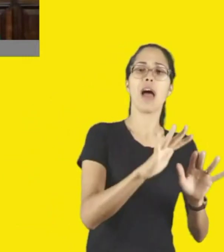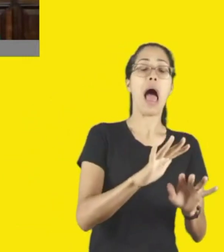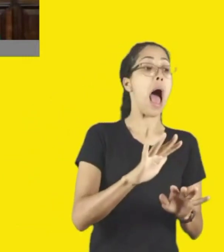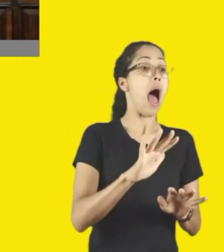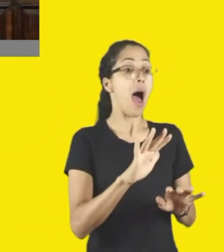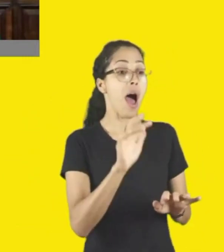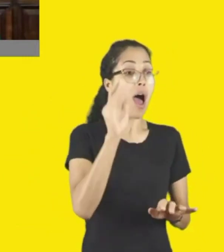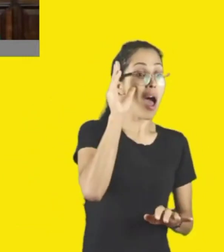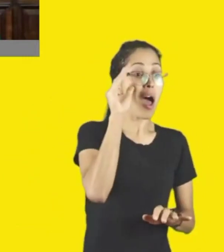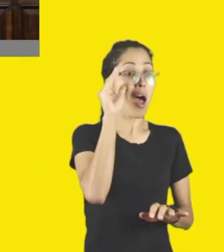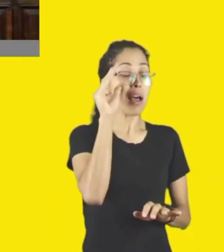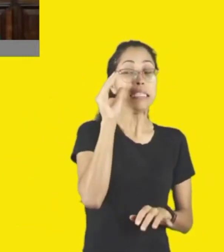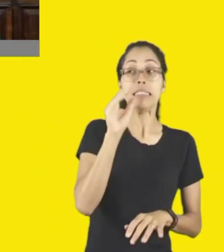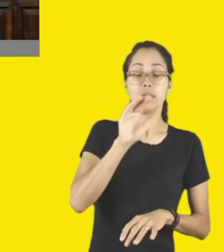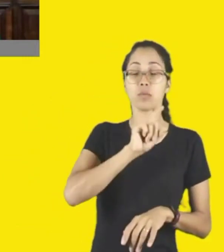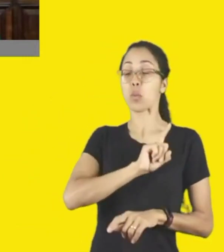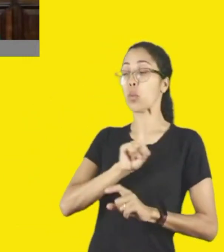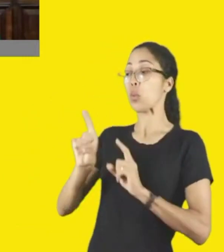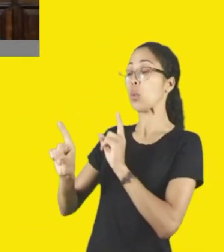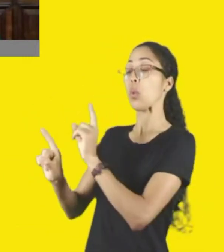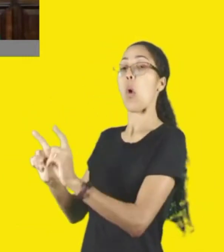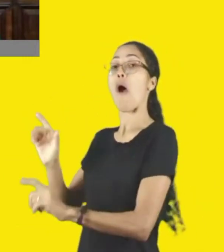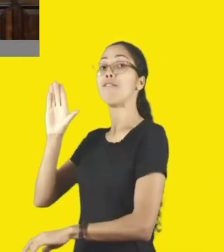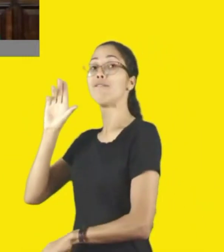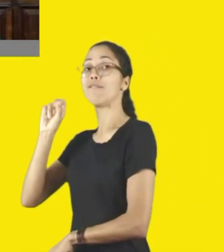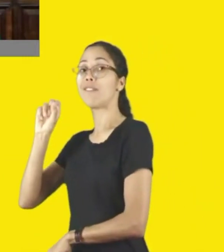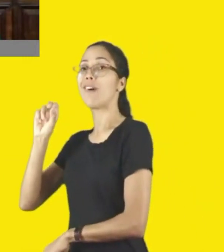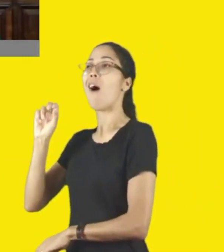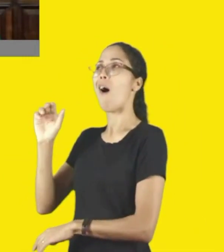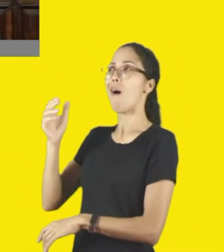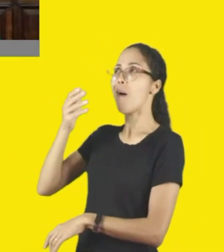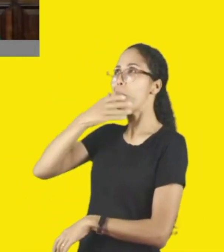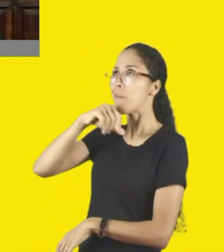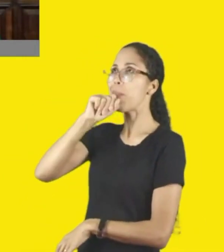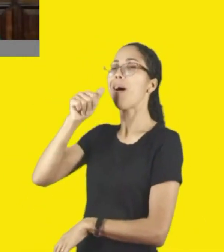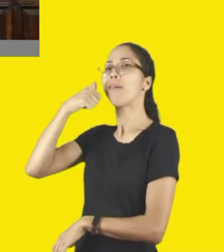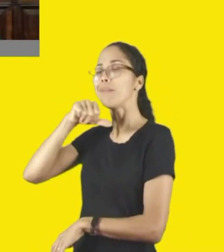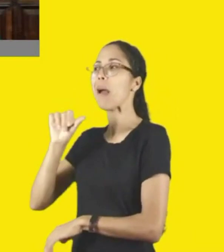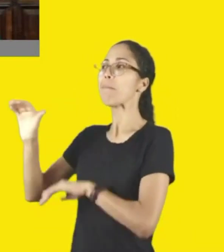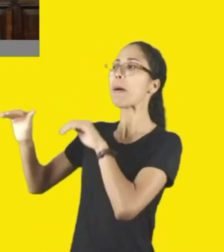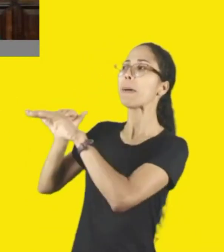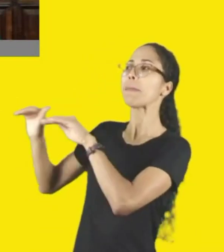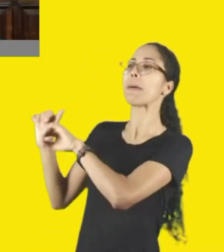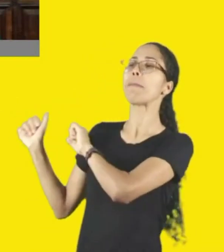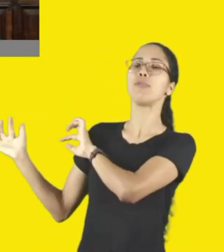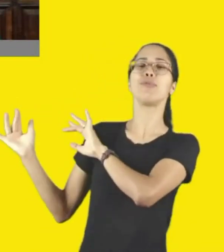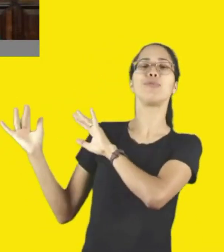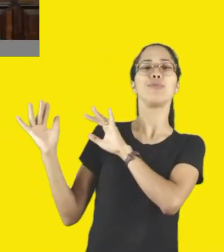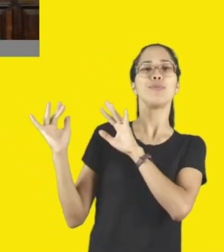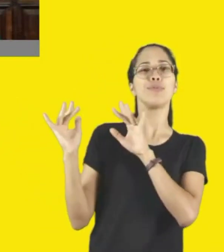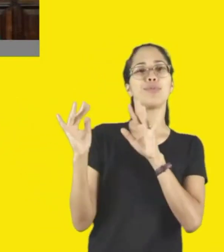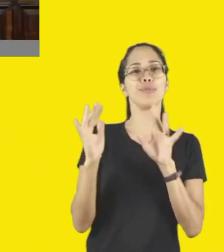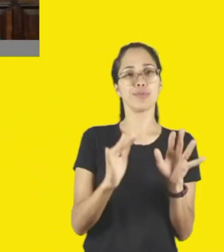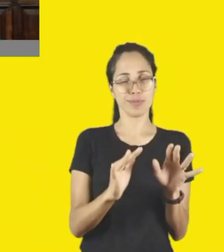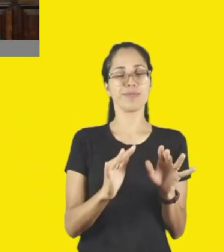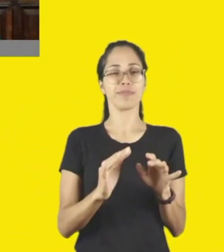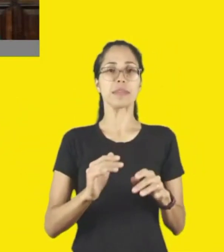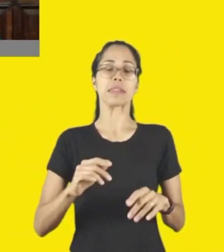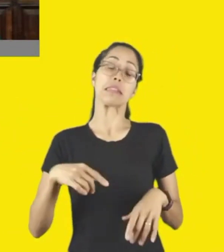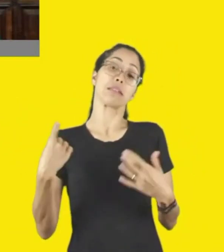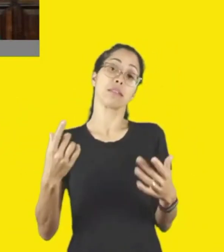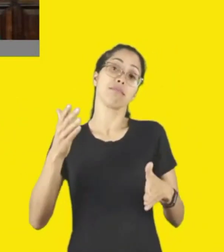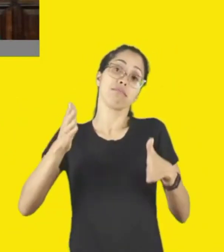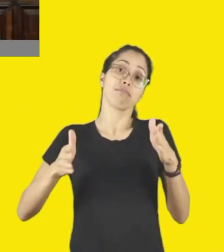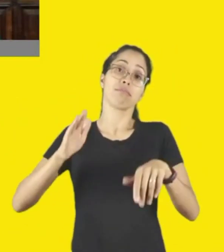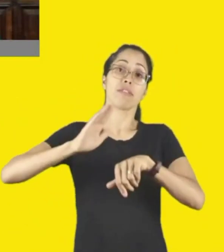a avó junto, né, que os amigos chamem os outros amigos. Então, essa programação, ela é construída de modo a dar